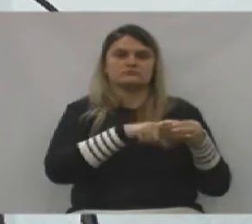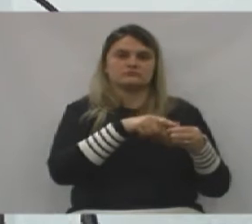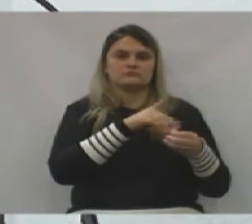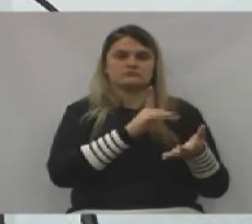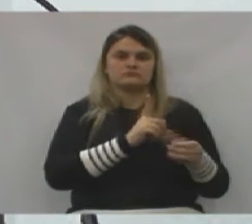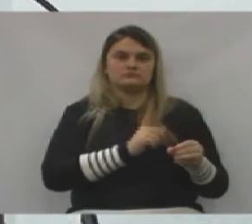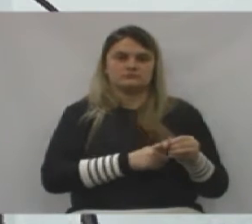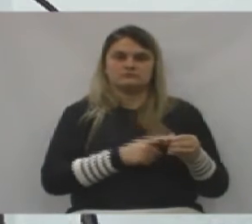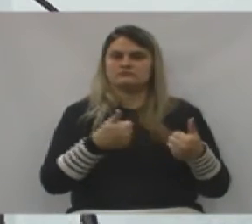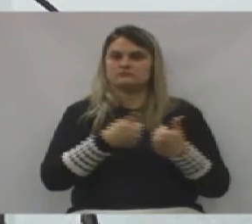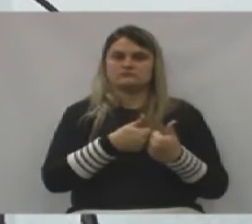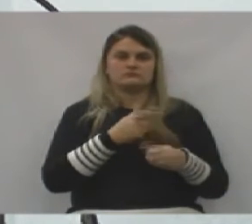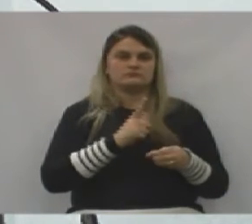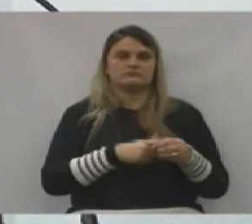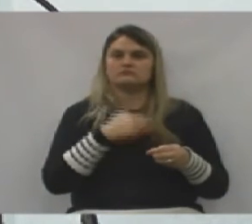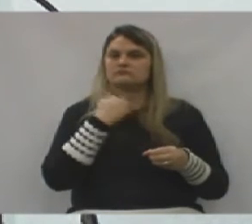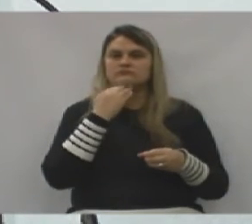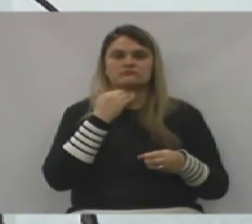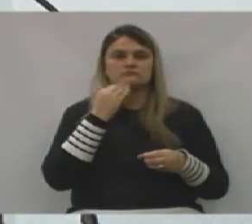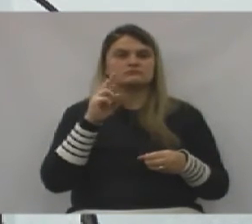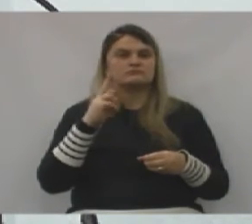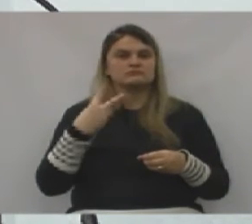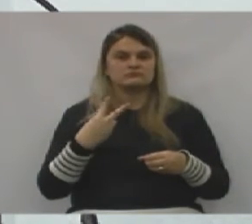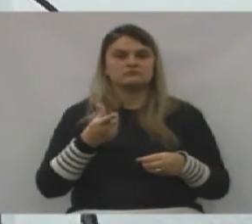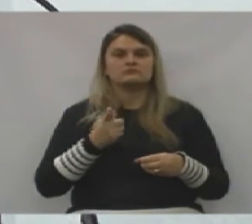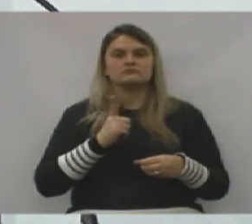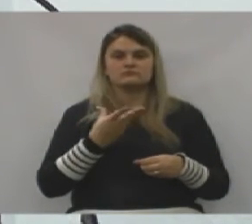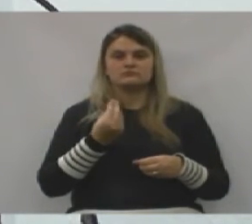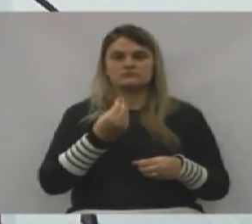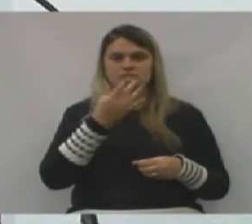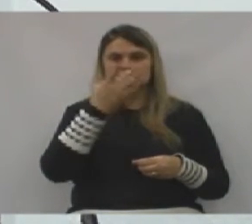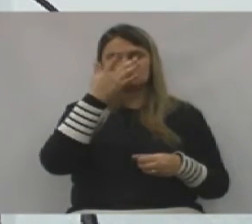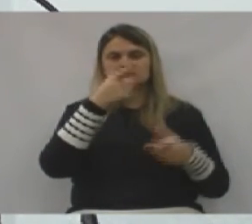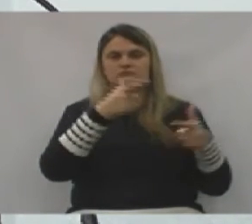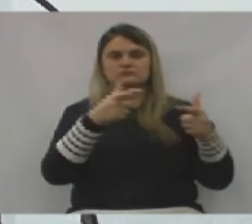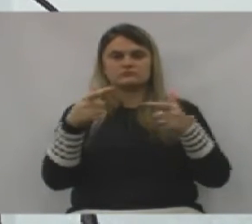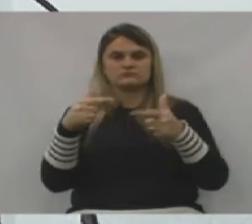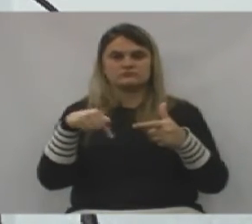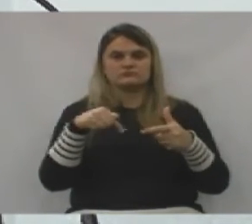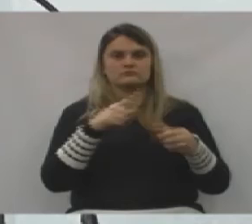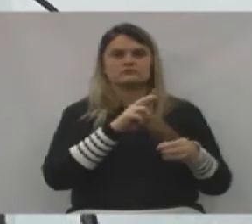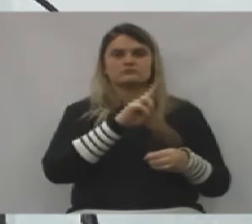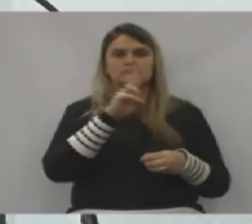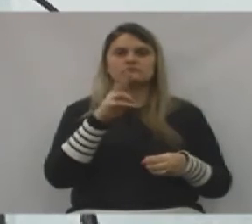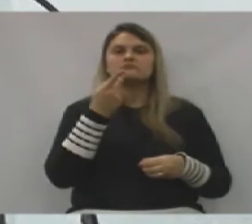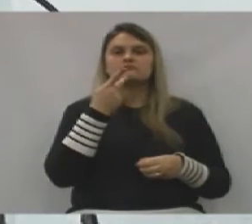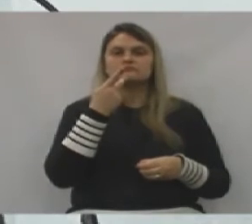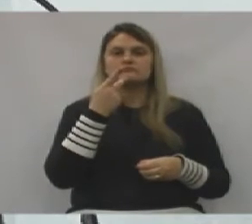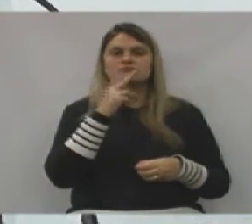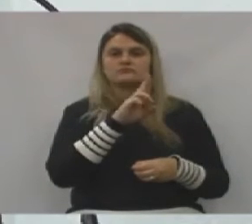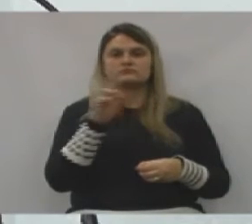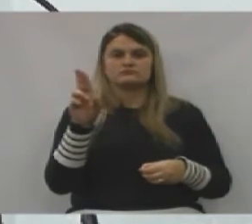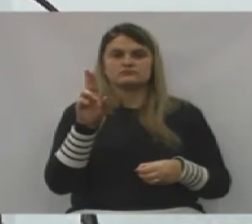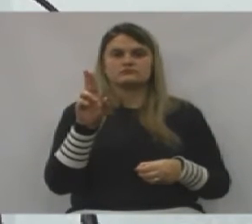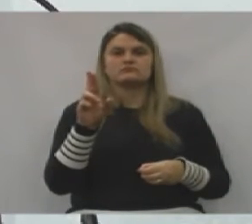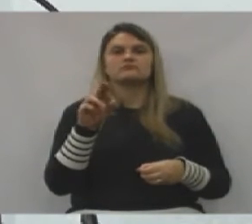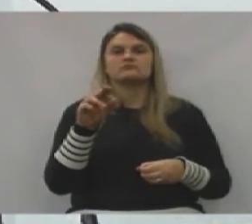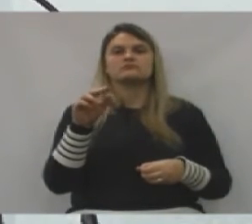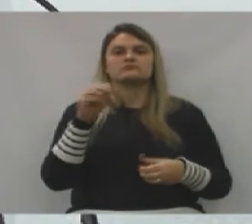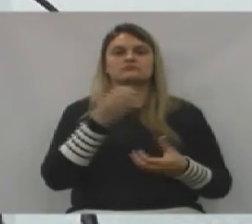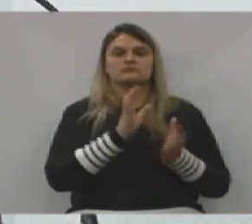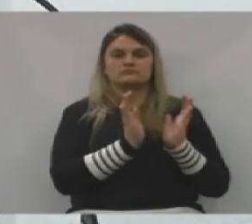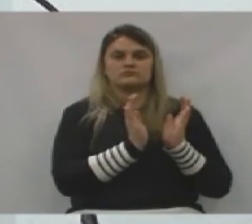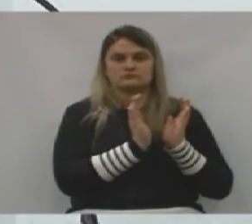cidade, nem vice-prefeito, nem nenhum dos vereadores aqui, tem várias entidades aqui em Alanda Vitória, vou até citar algumas, algumas, a